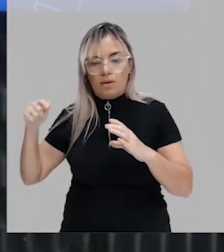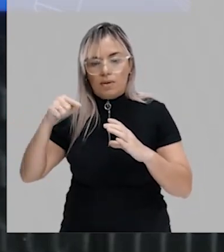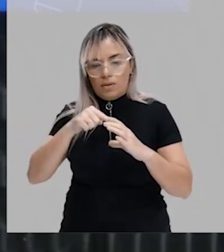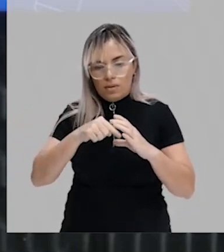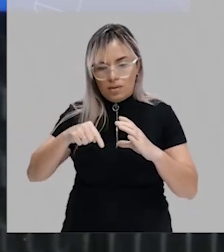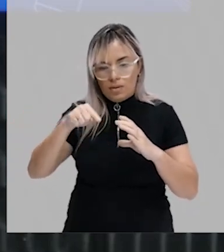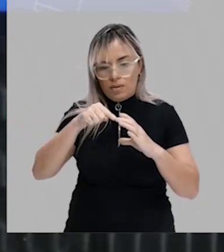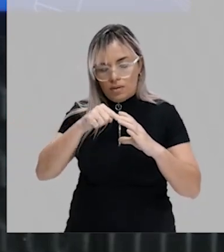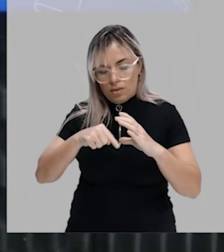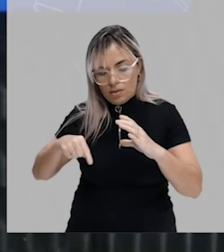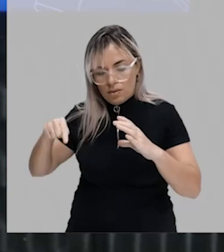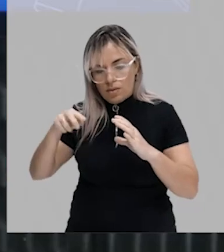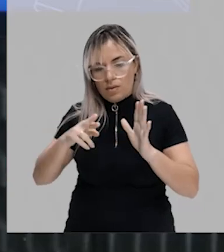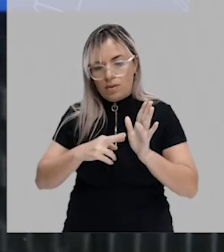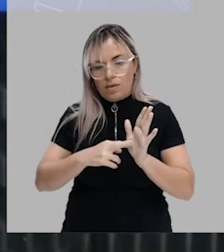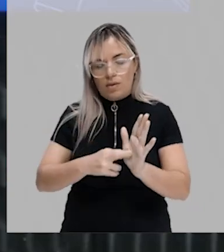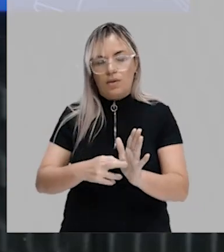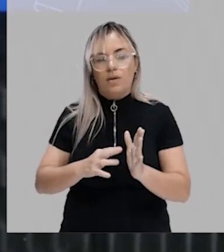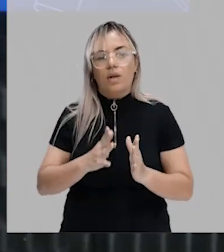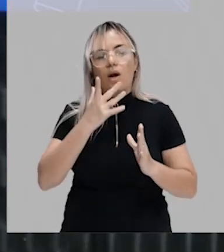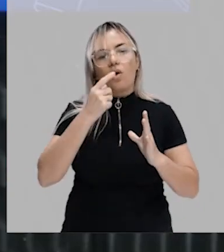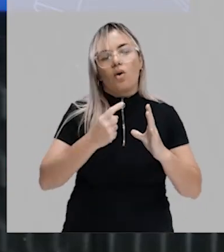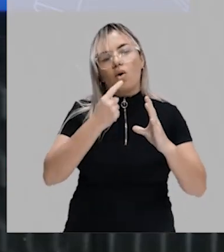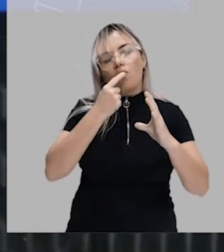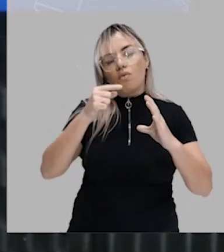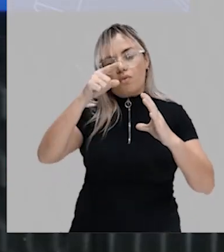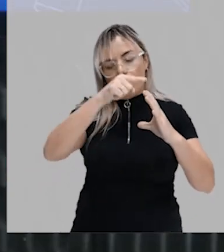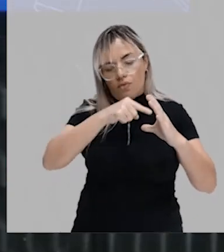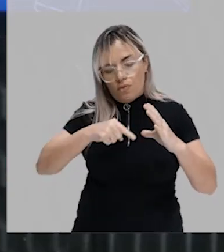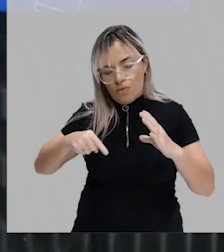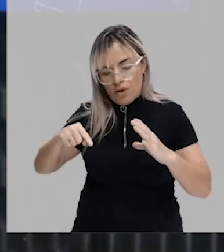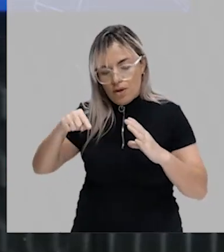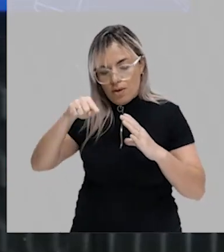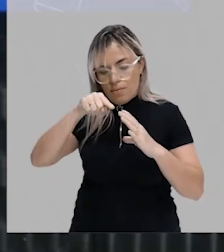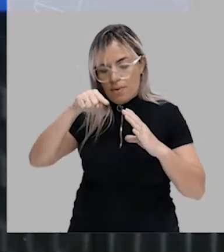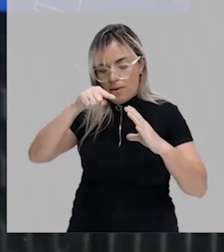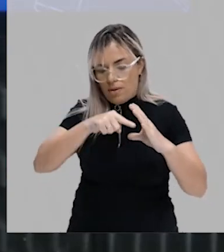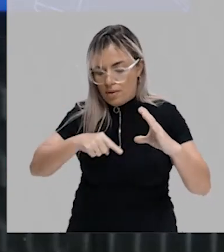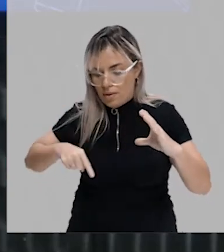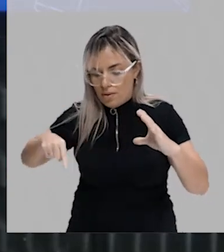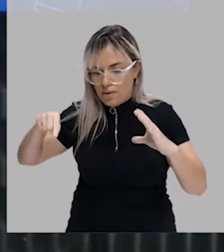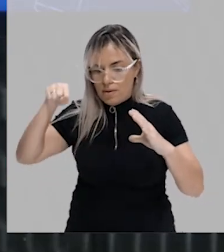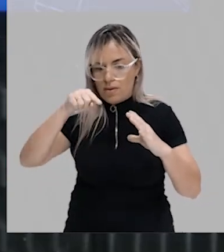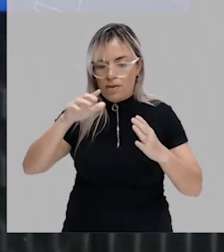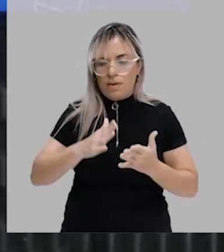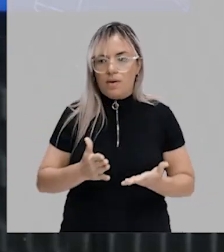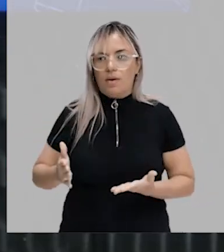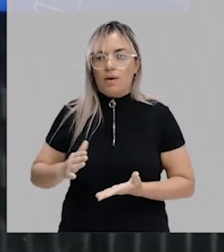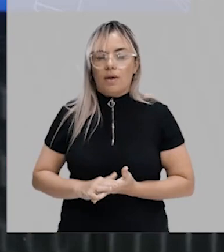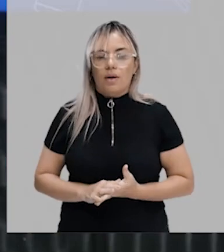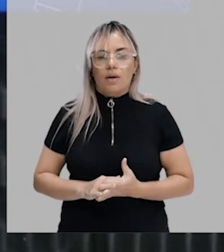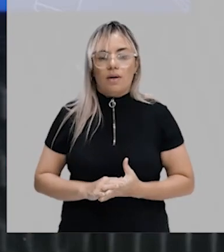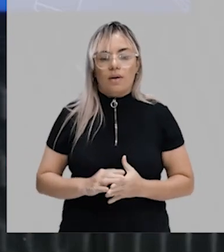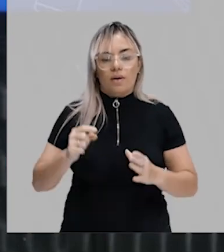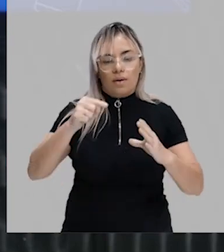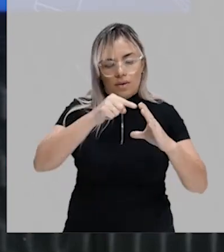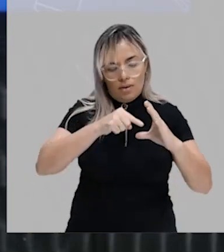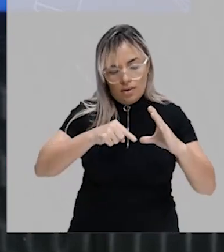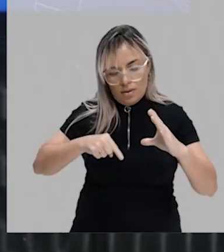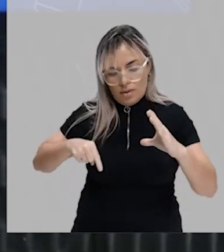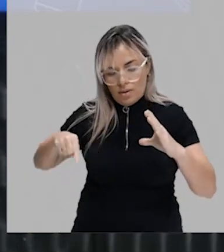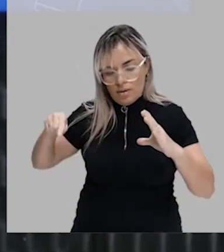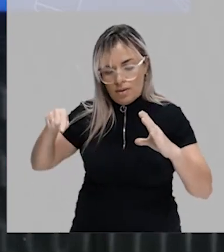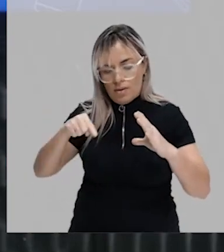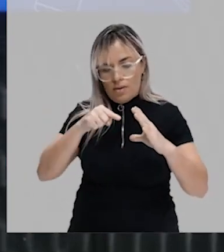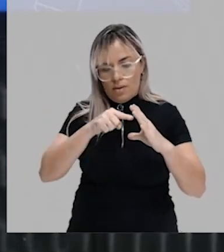que está representada por células em vermelho, ok? E essa parede do celoma, ela tem duas